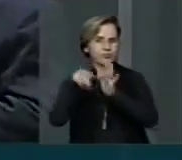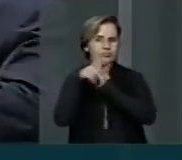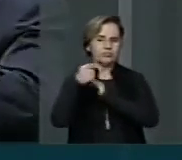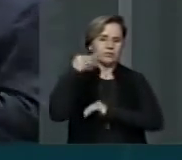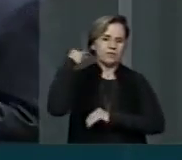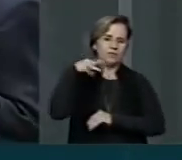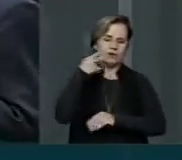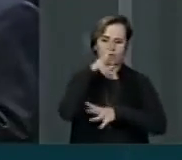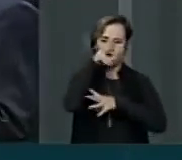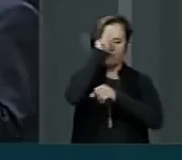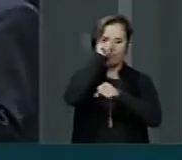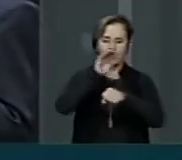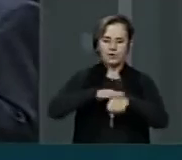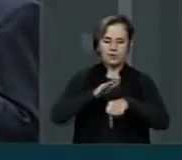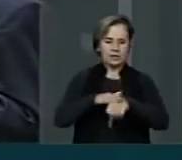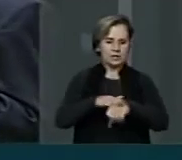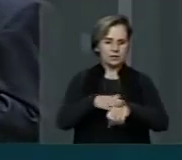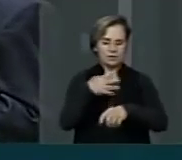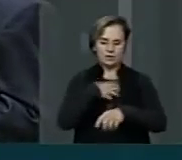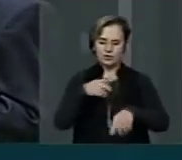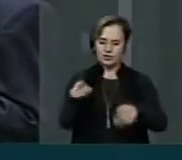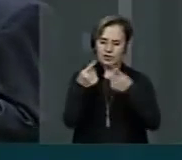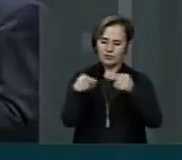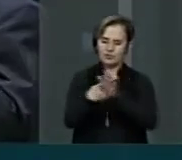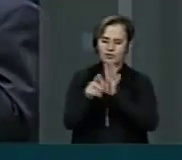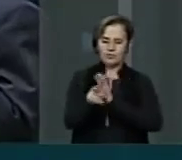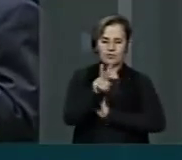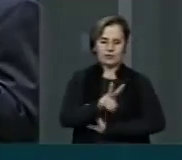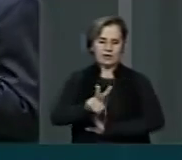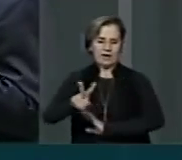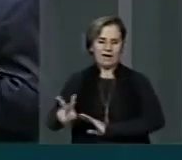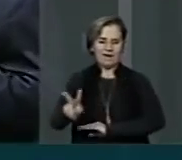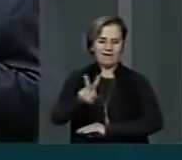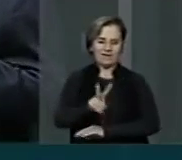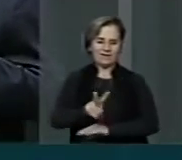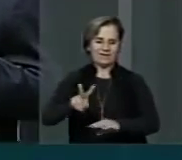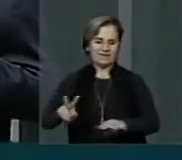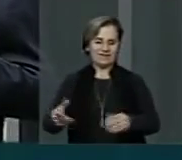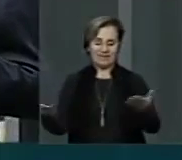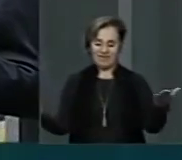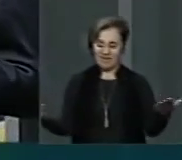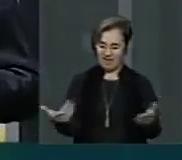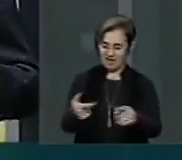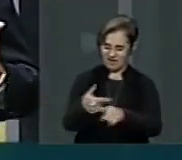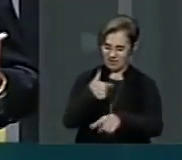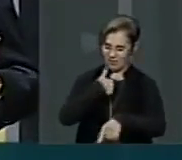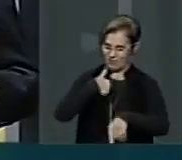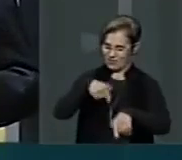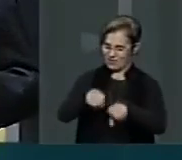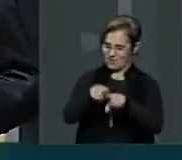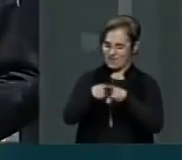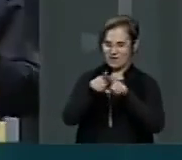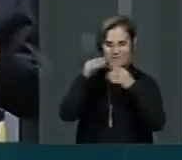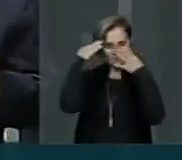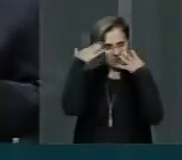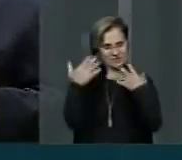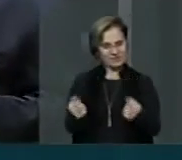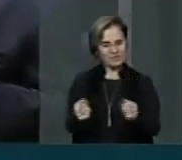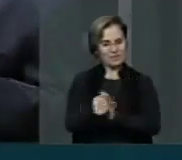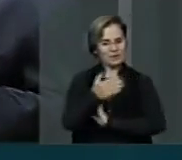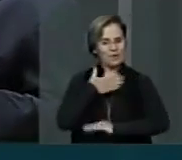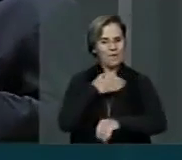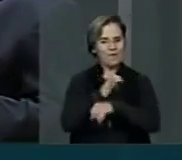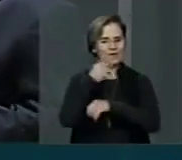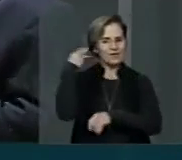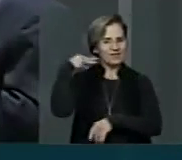movimento, com a força desse estilo musical. E aqui eu estou também reconhecendo o meu Maranhão,